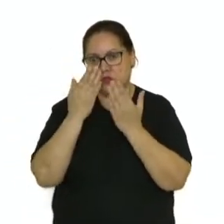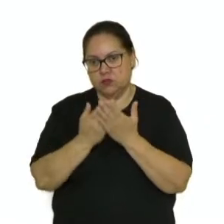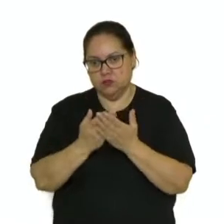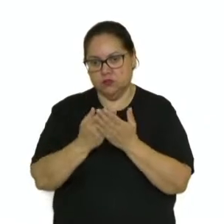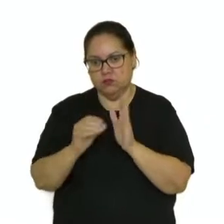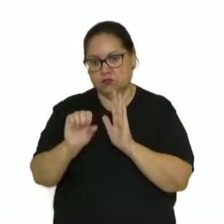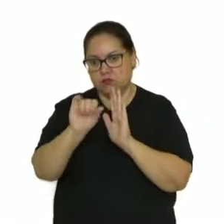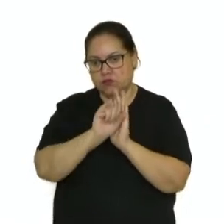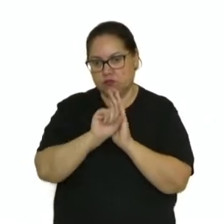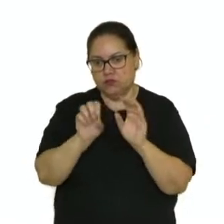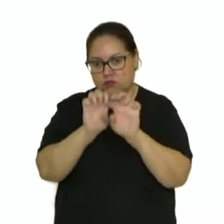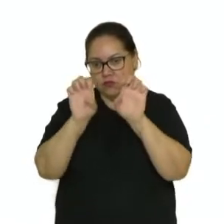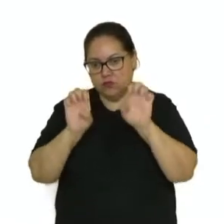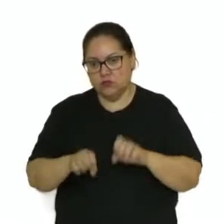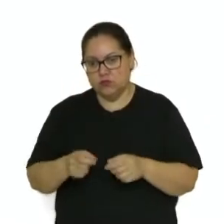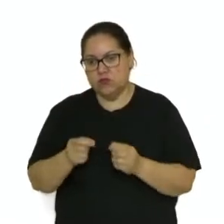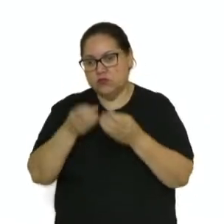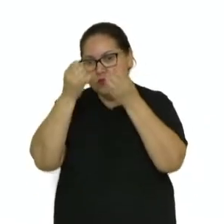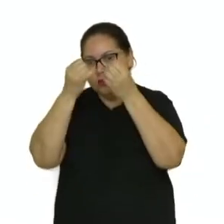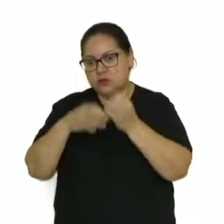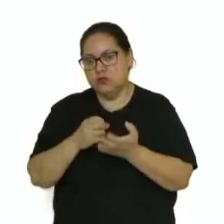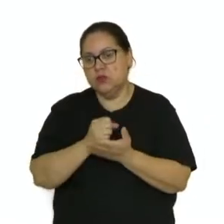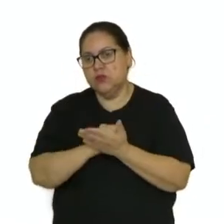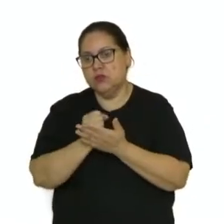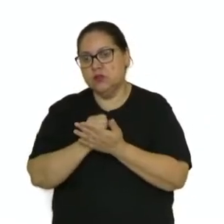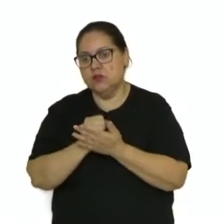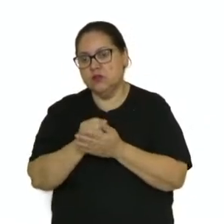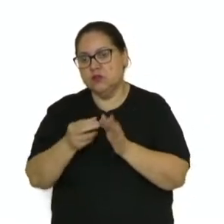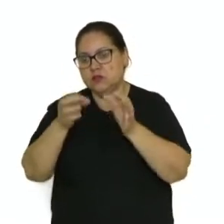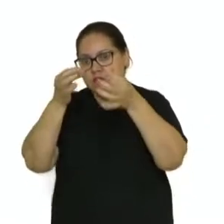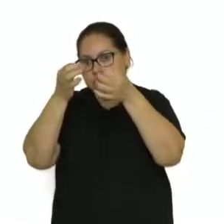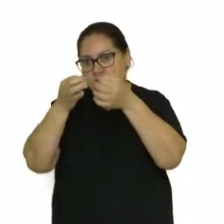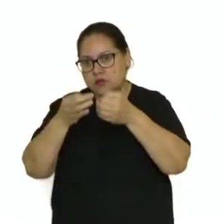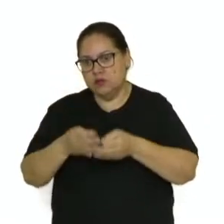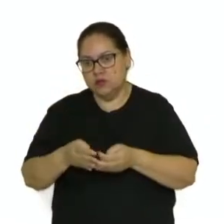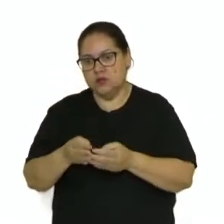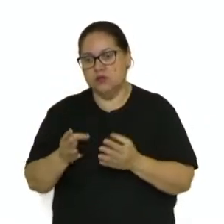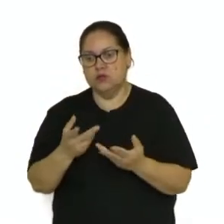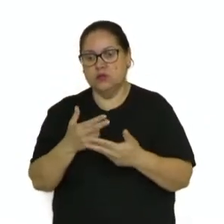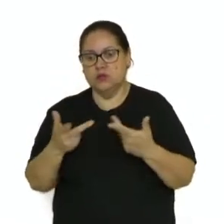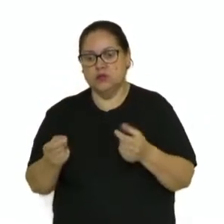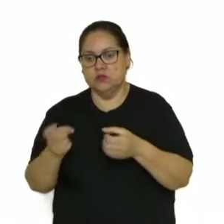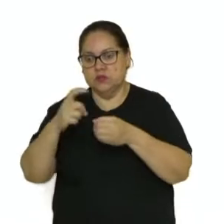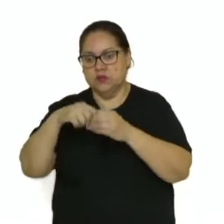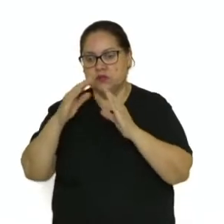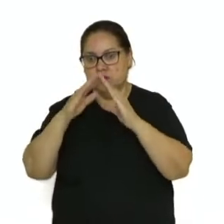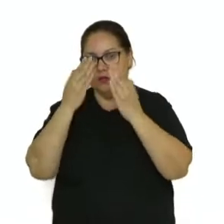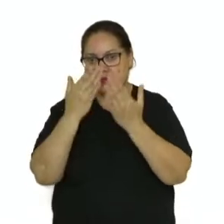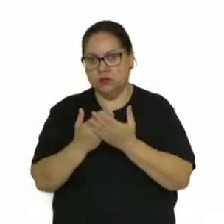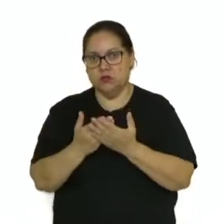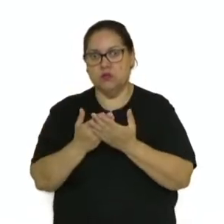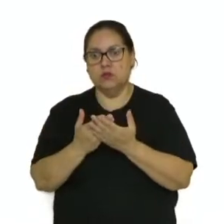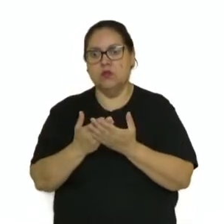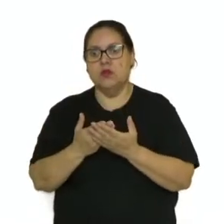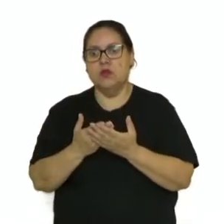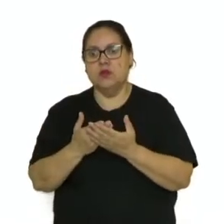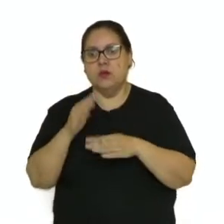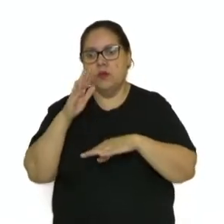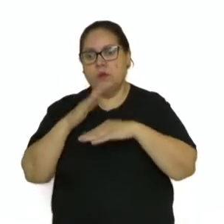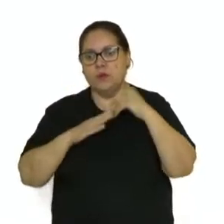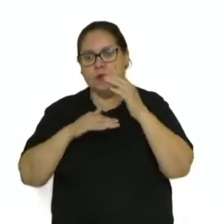documento que estrutura, define, regula e normatiza as ações da instituição de ensino. Ele é um manual